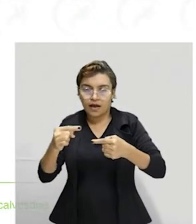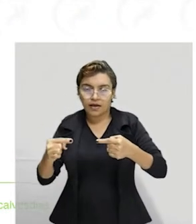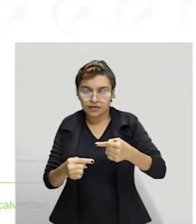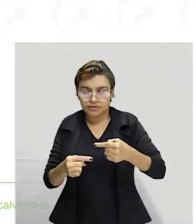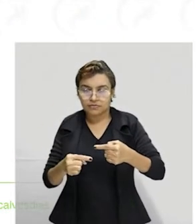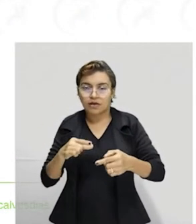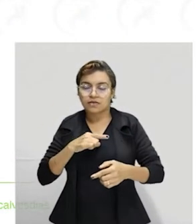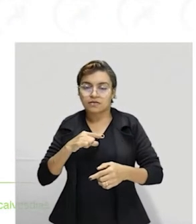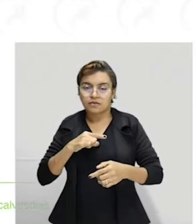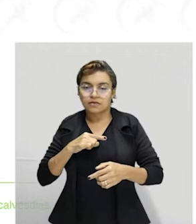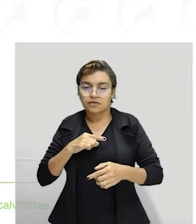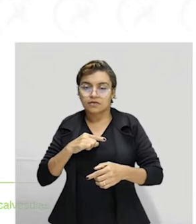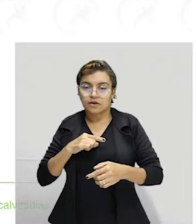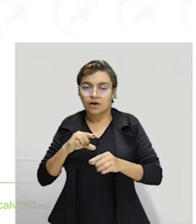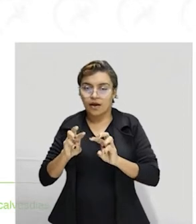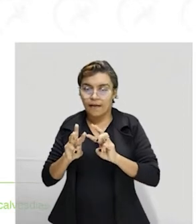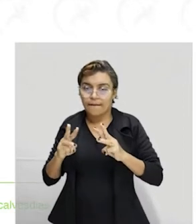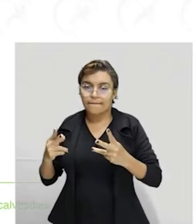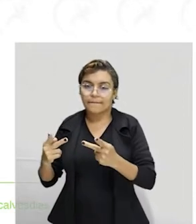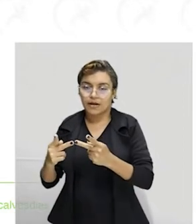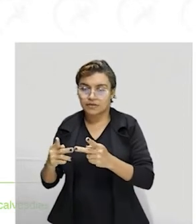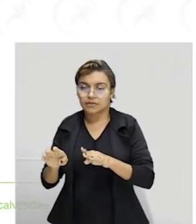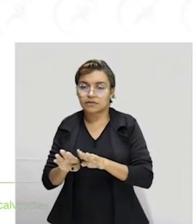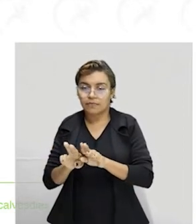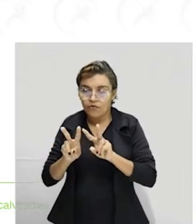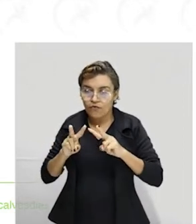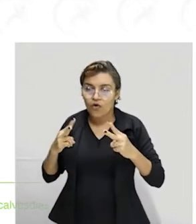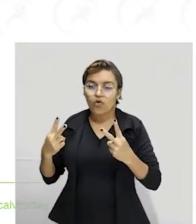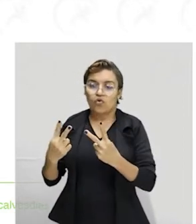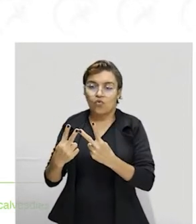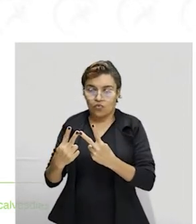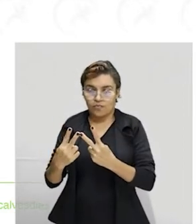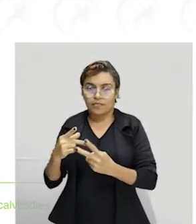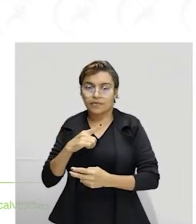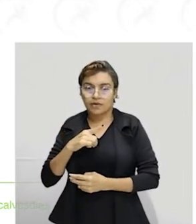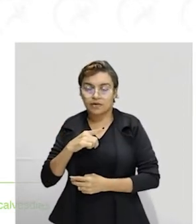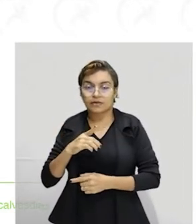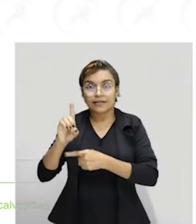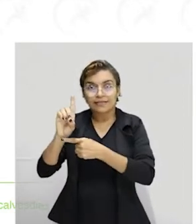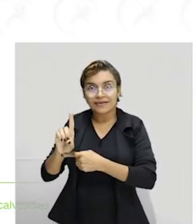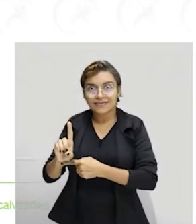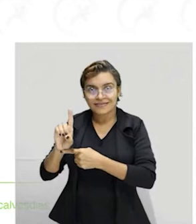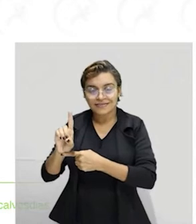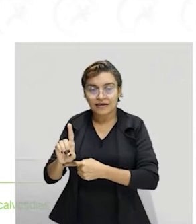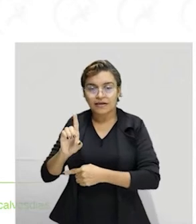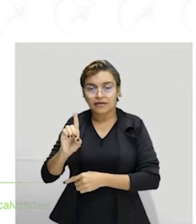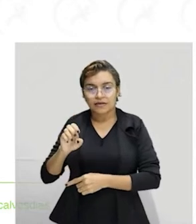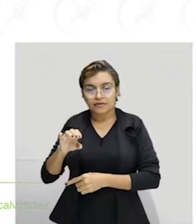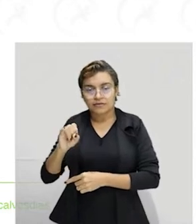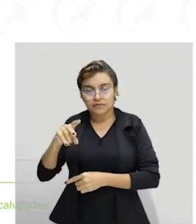entre a massa de um material e o volume por ele ocupado é chamada de densidade.